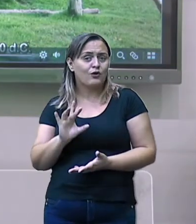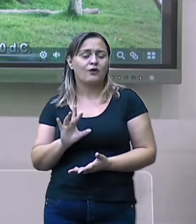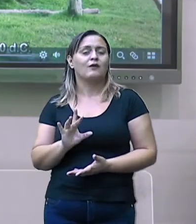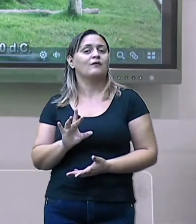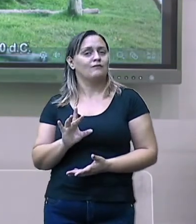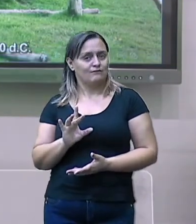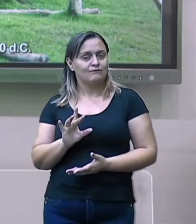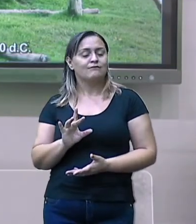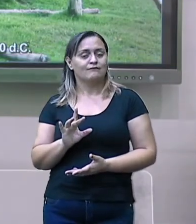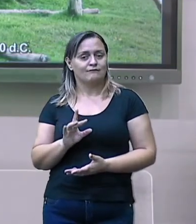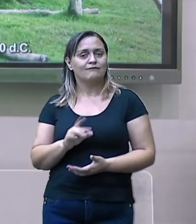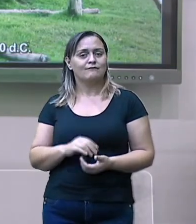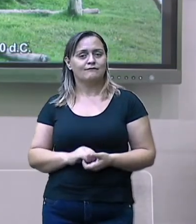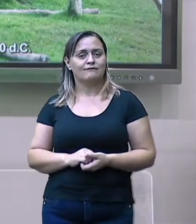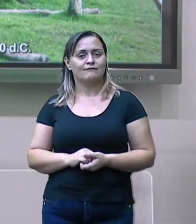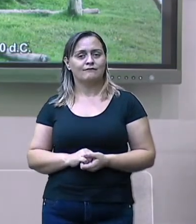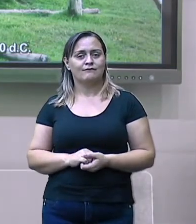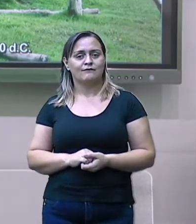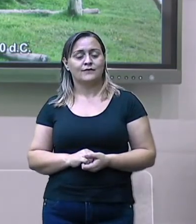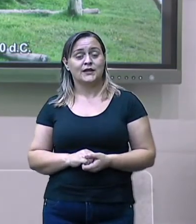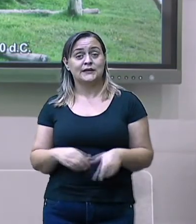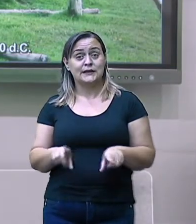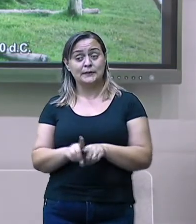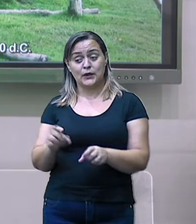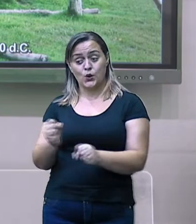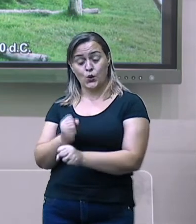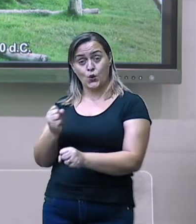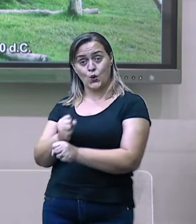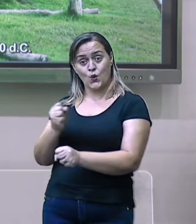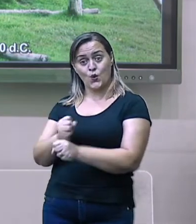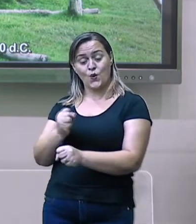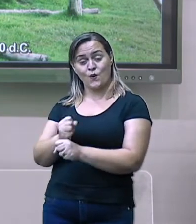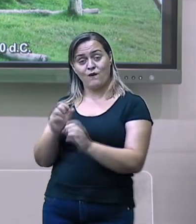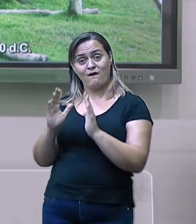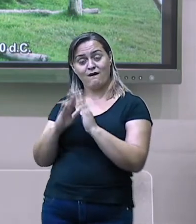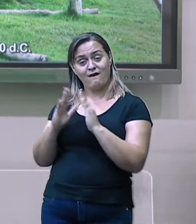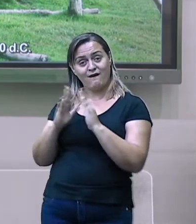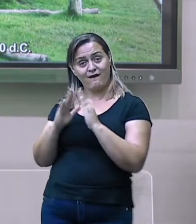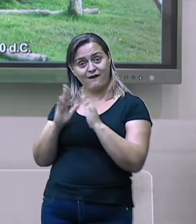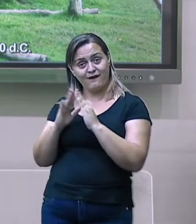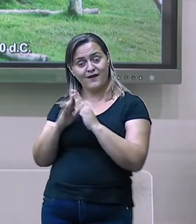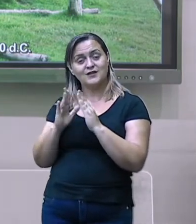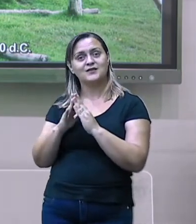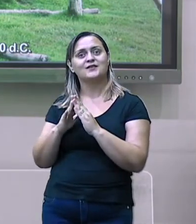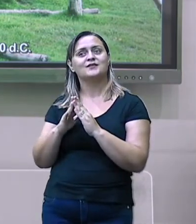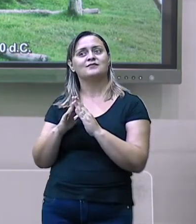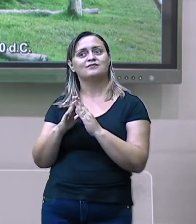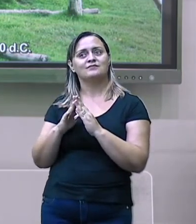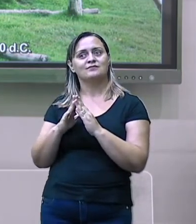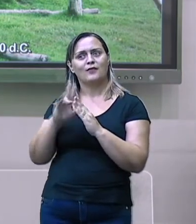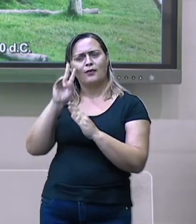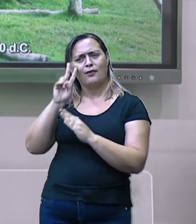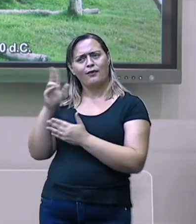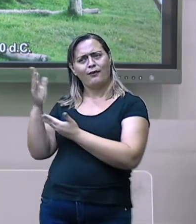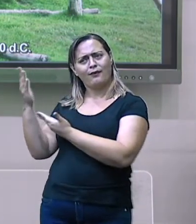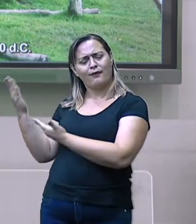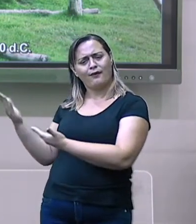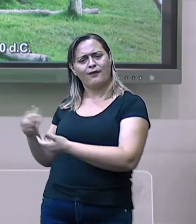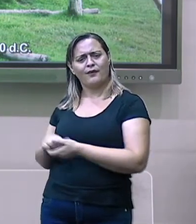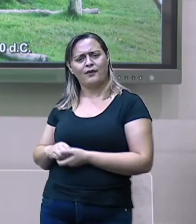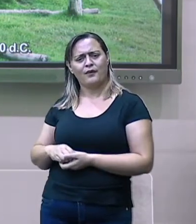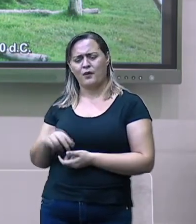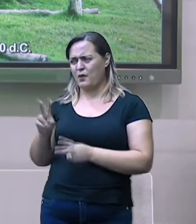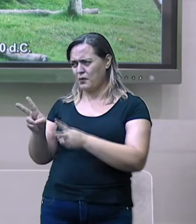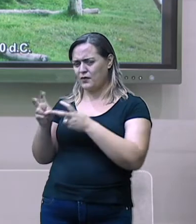E até nas construções das casas é importante, porque essa vegetação aí,